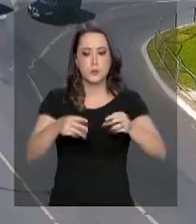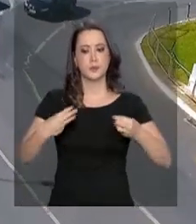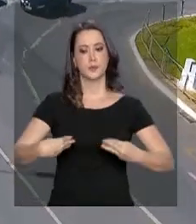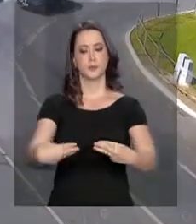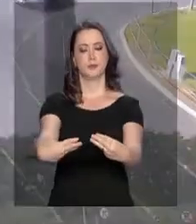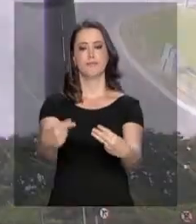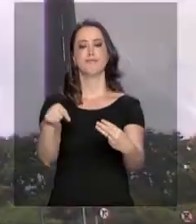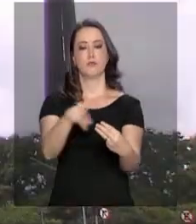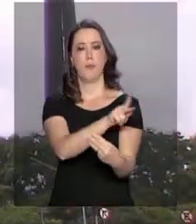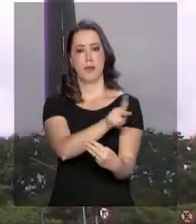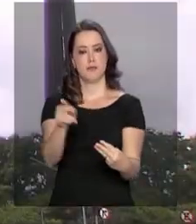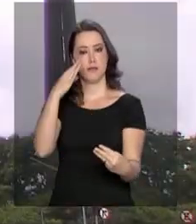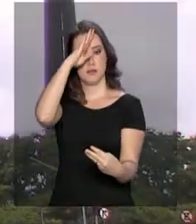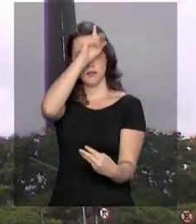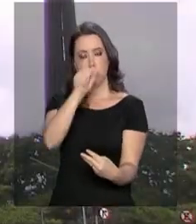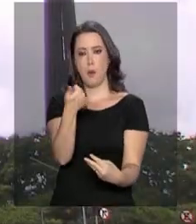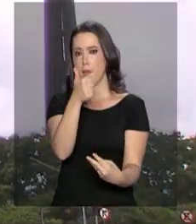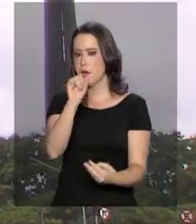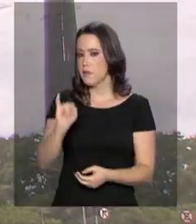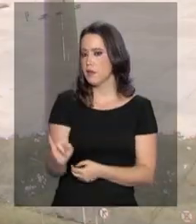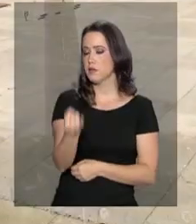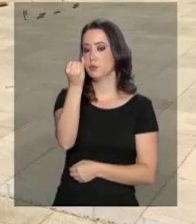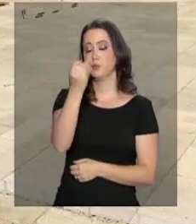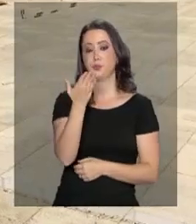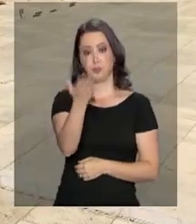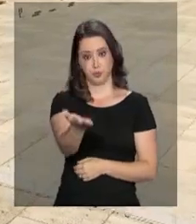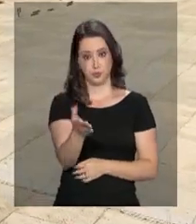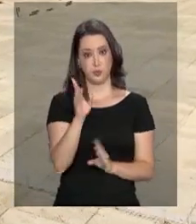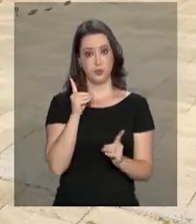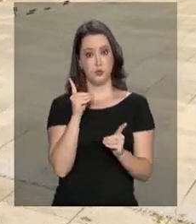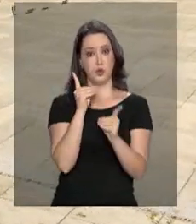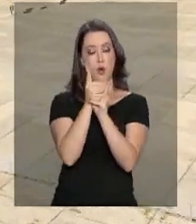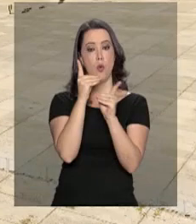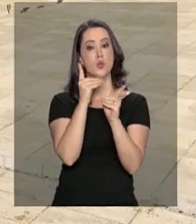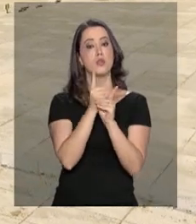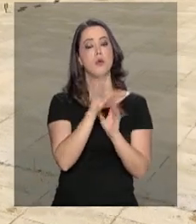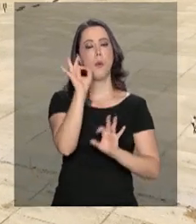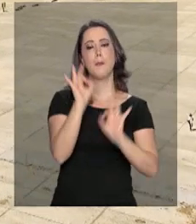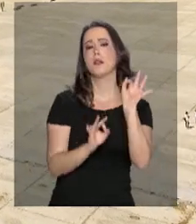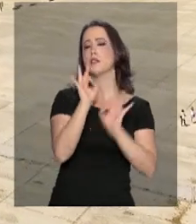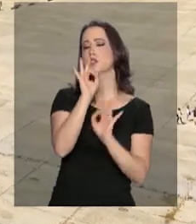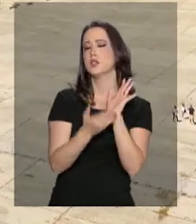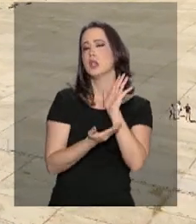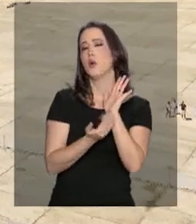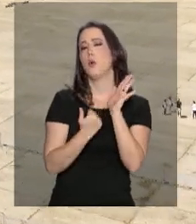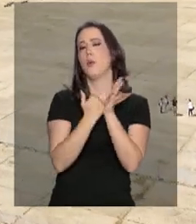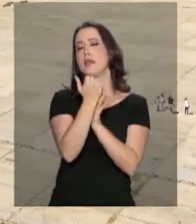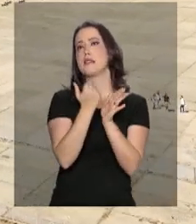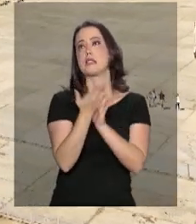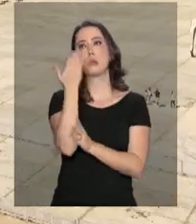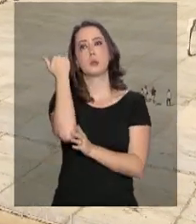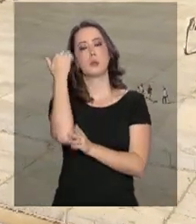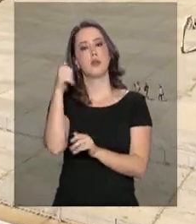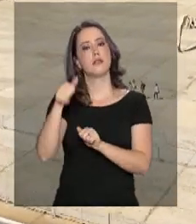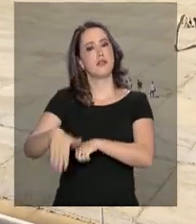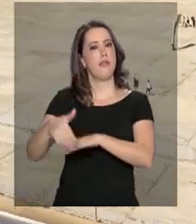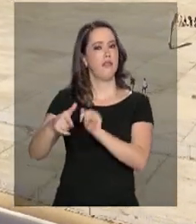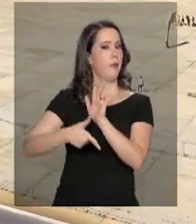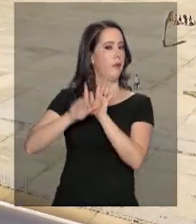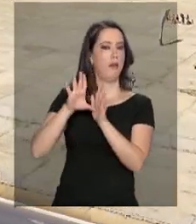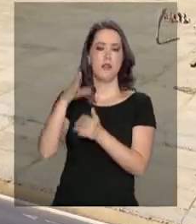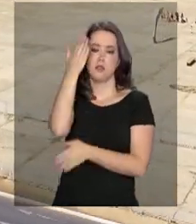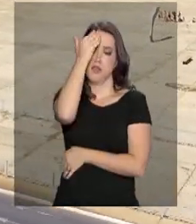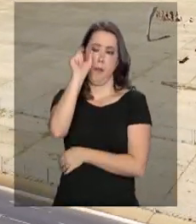Jair Bolsonaro no dia 1º de janeiro. Os encontros para planejar a festa começaram ainda em setembro, antes